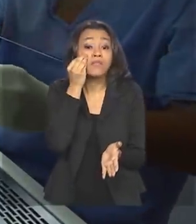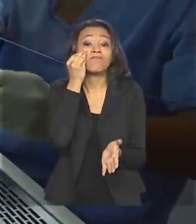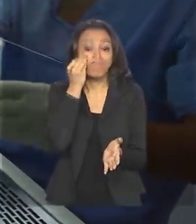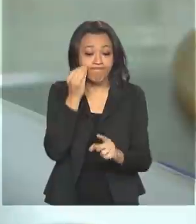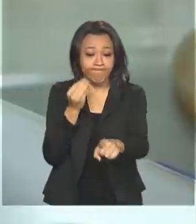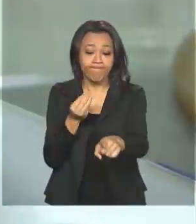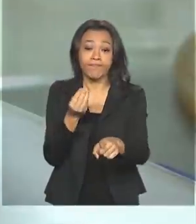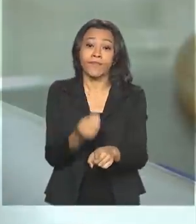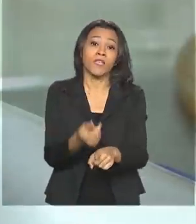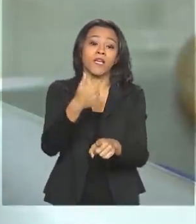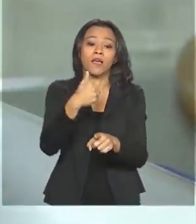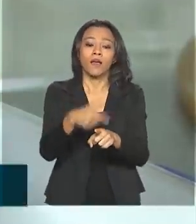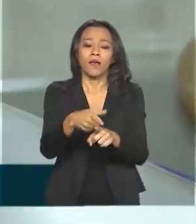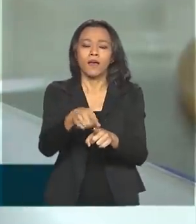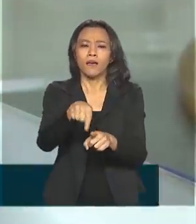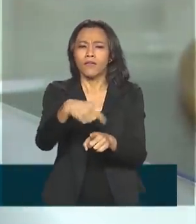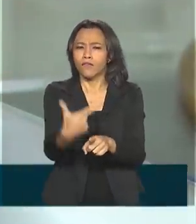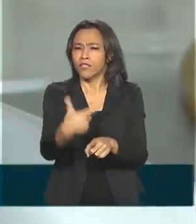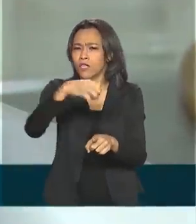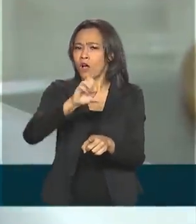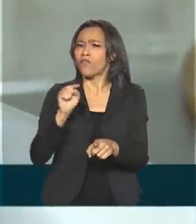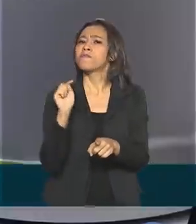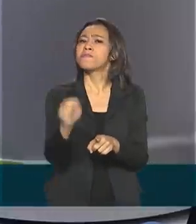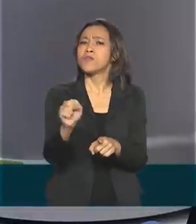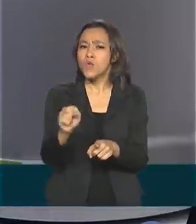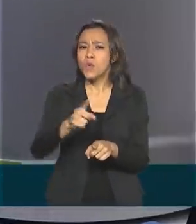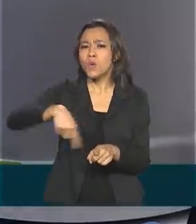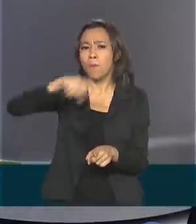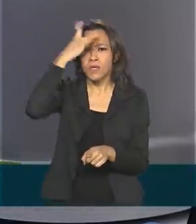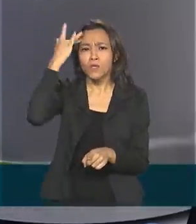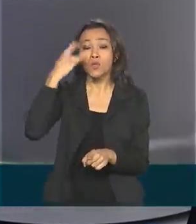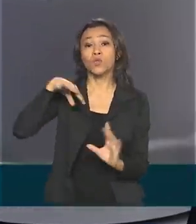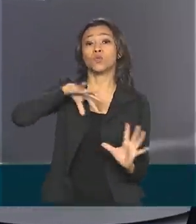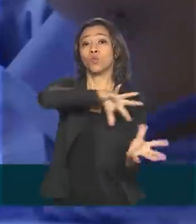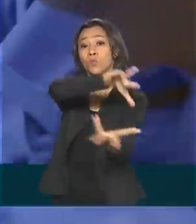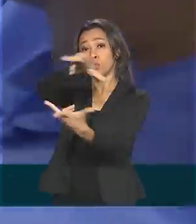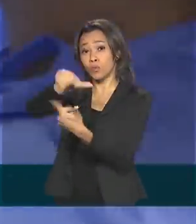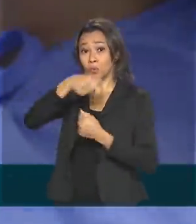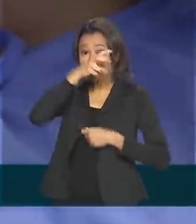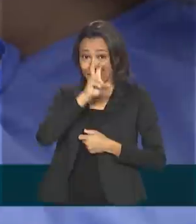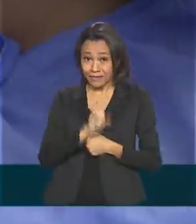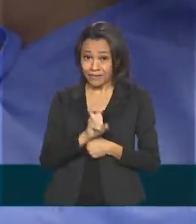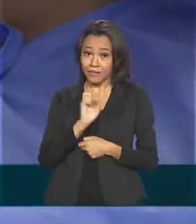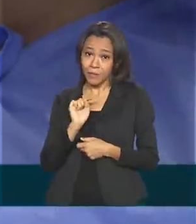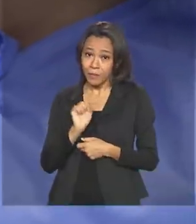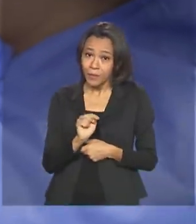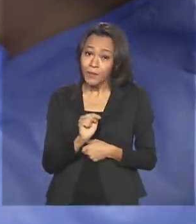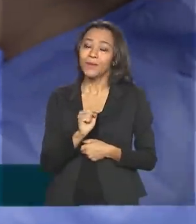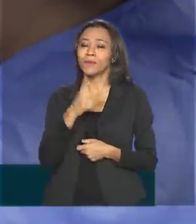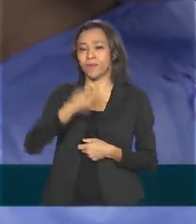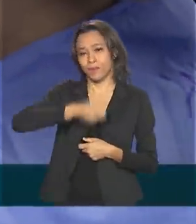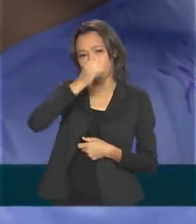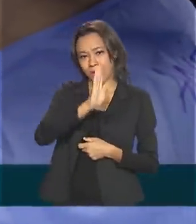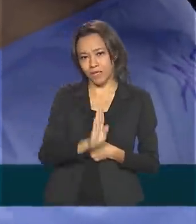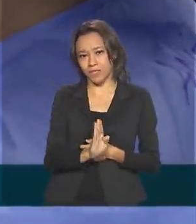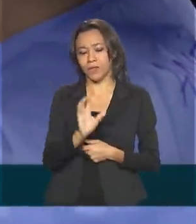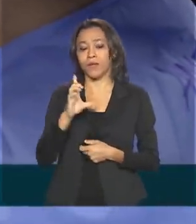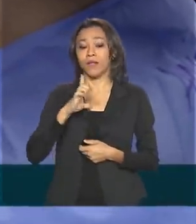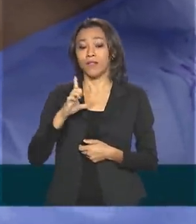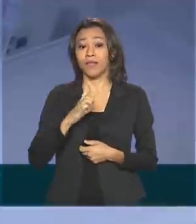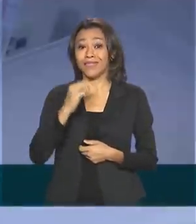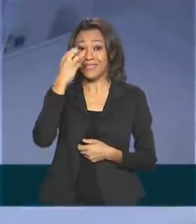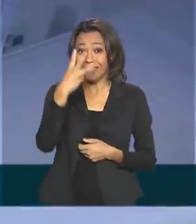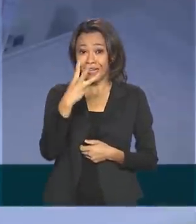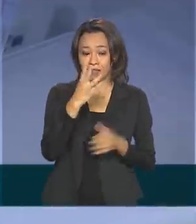29 mil voluntários no mundo, sendo 5 mil aqui no Brasil. O ensaio clínico é composto por três